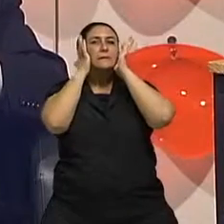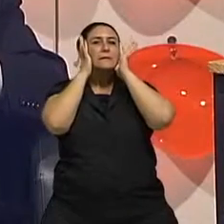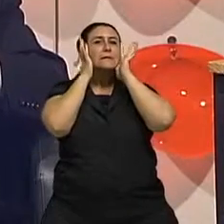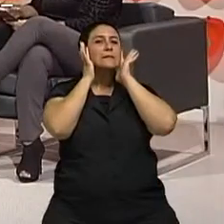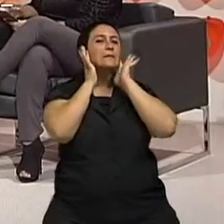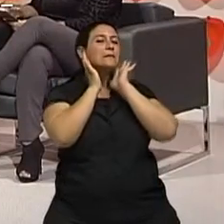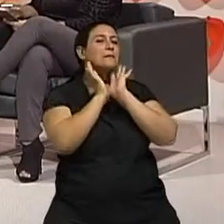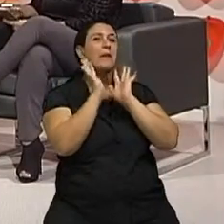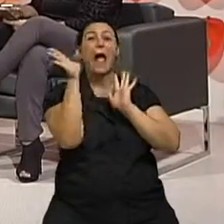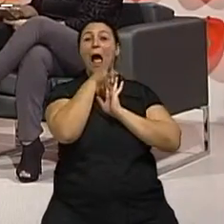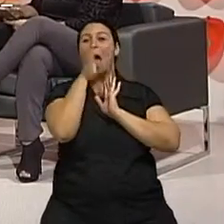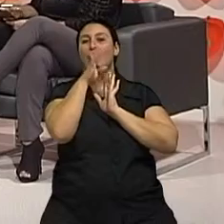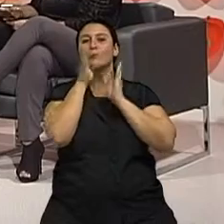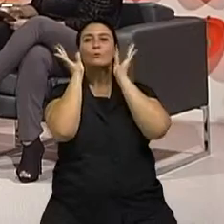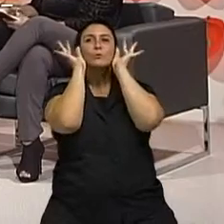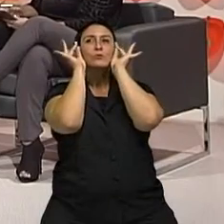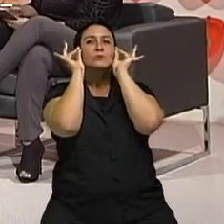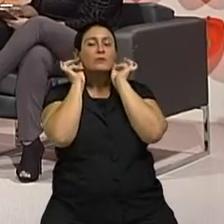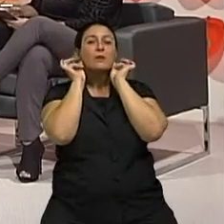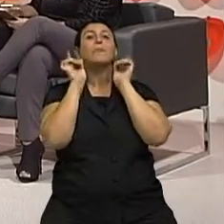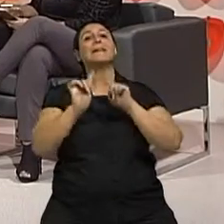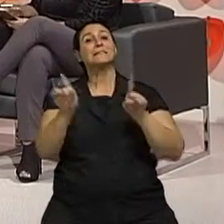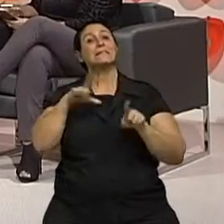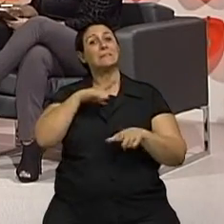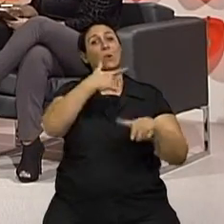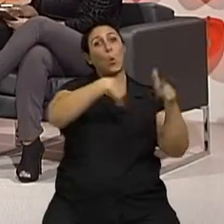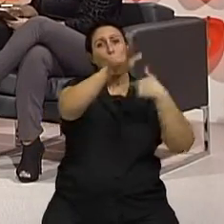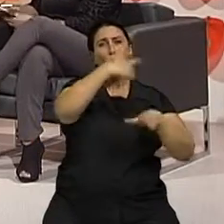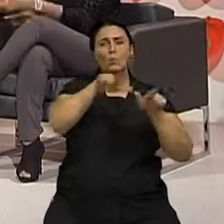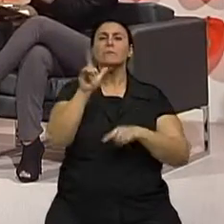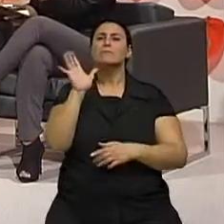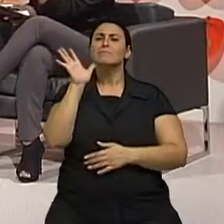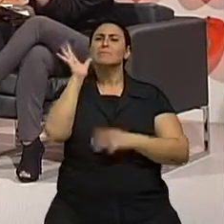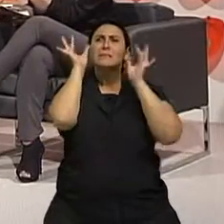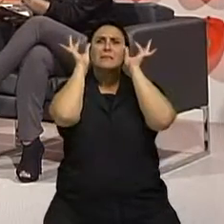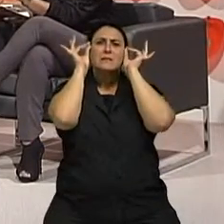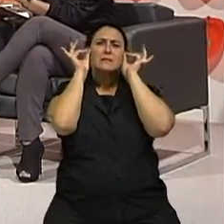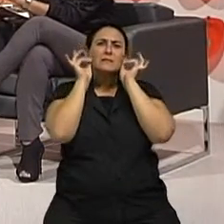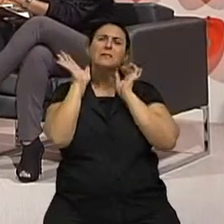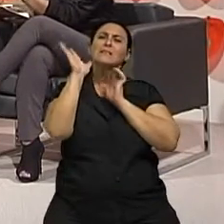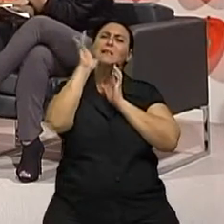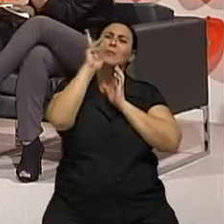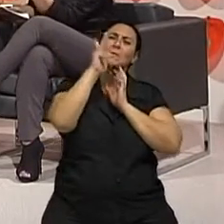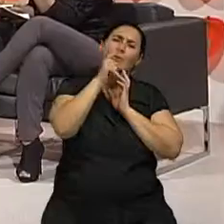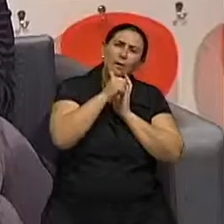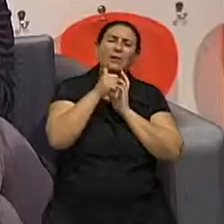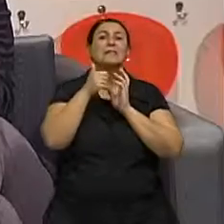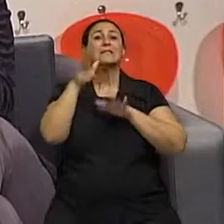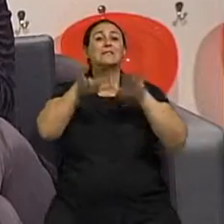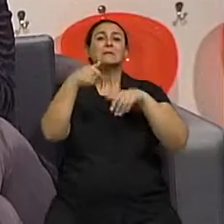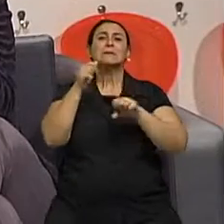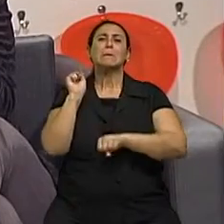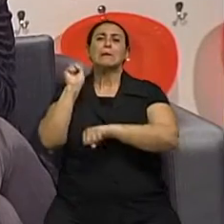às vezes a pele cicatriza mal. Claro. Então a gente tem que ter cuidado, às vezes tem que suspender esse tratamento. Mas eu